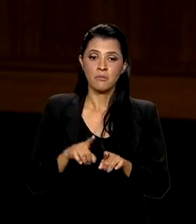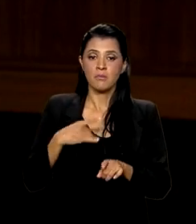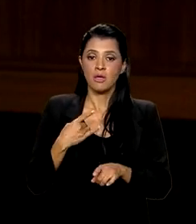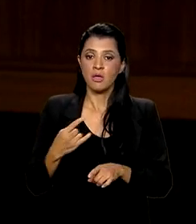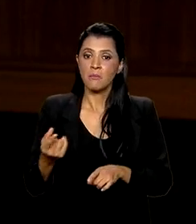capital privado.